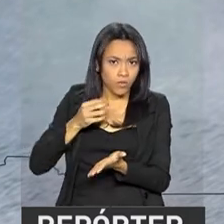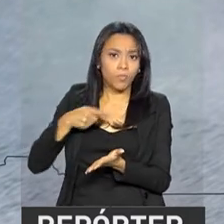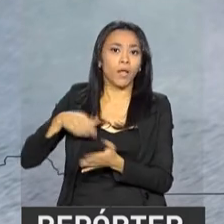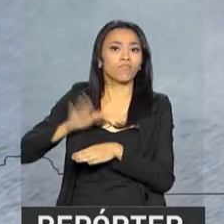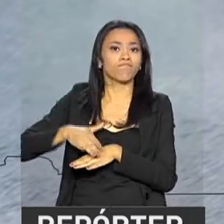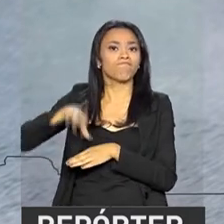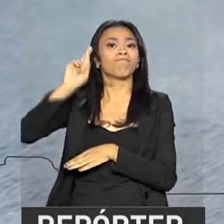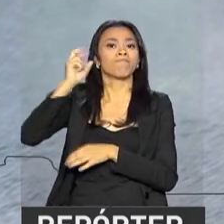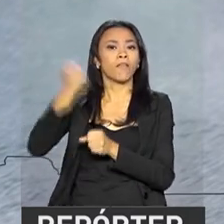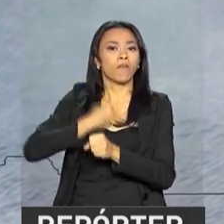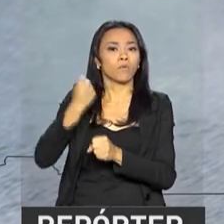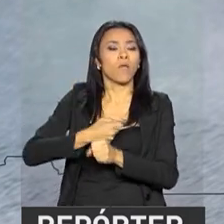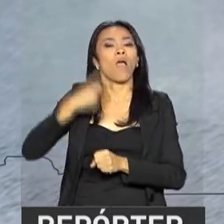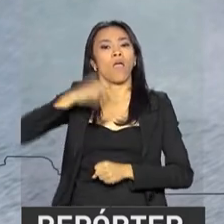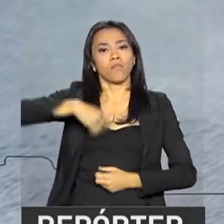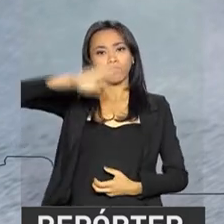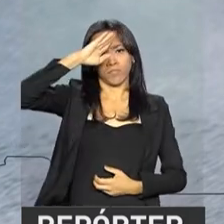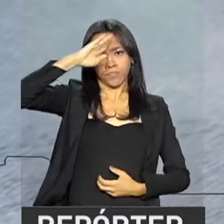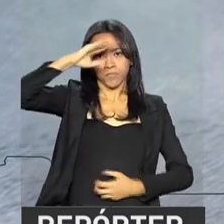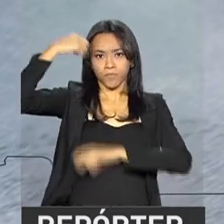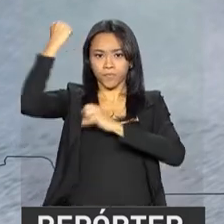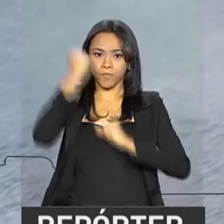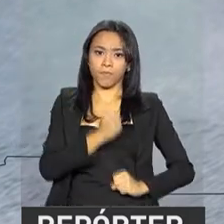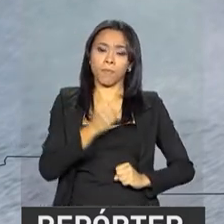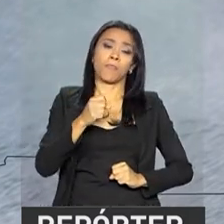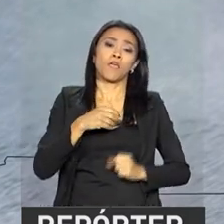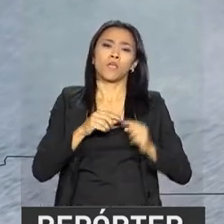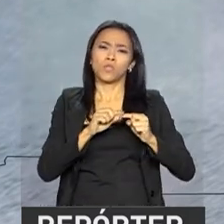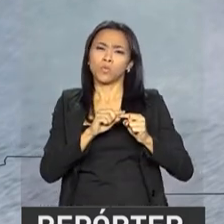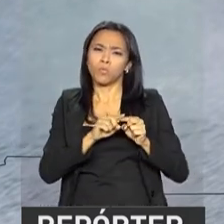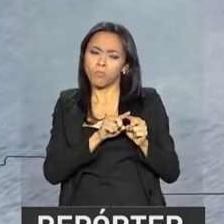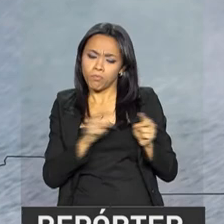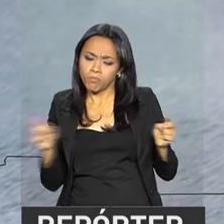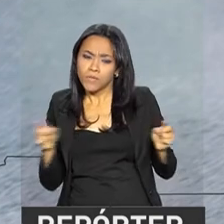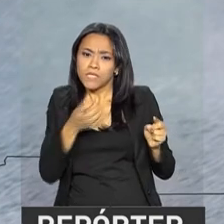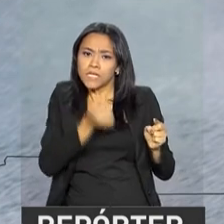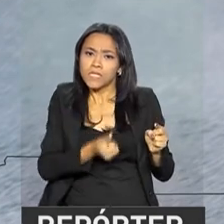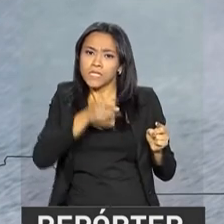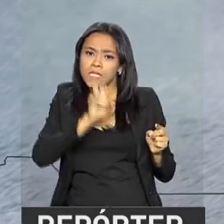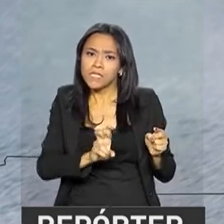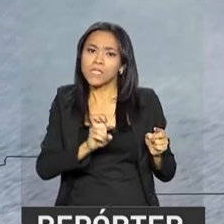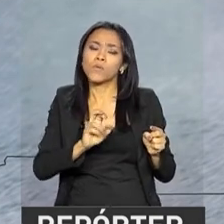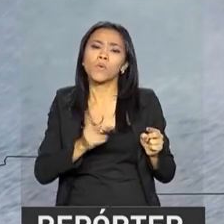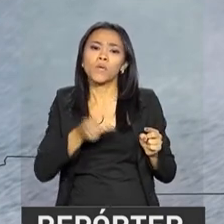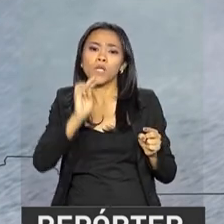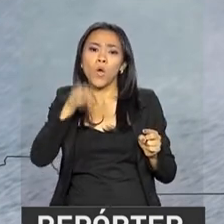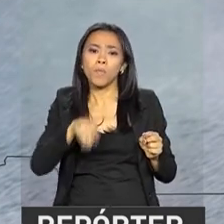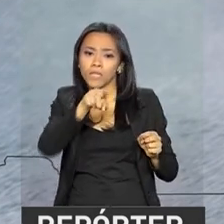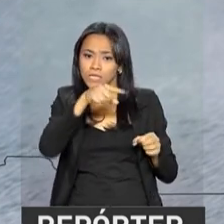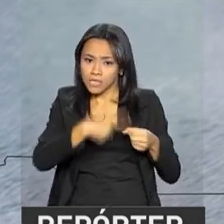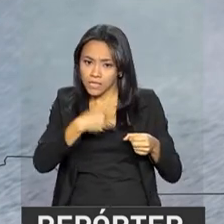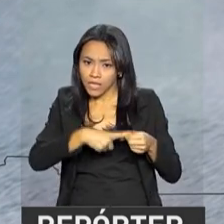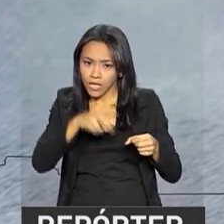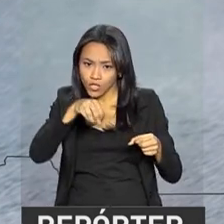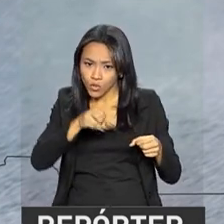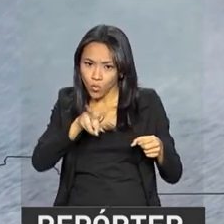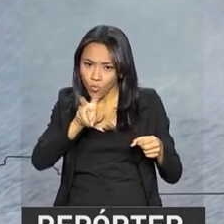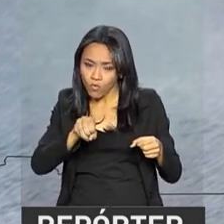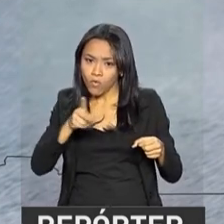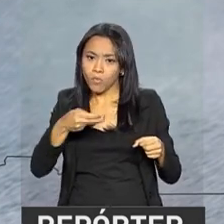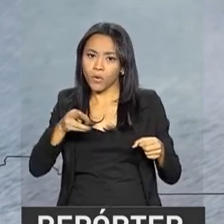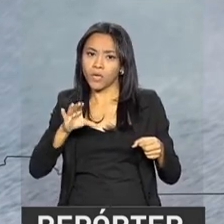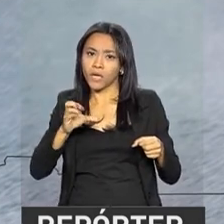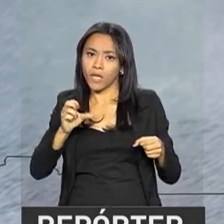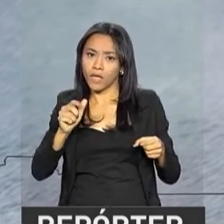Brasileiro no trecho de 65 quilômetros entre a cidade de Novo Progresso e Igarapé do